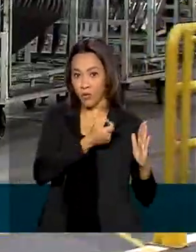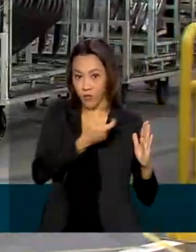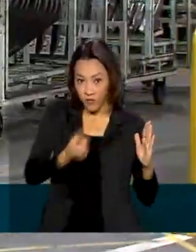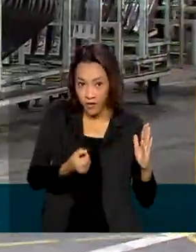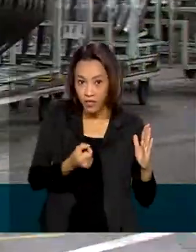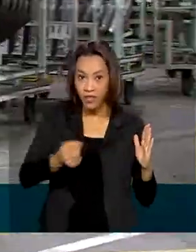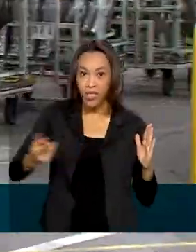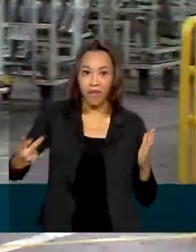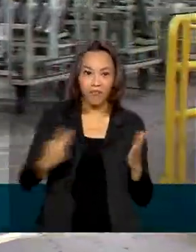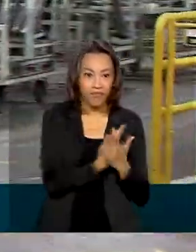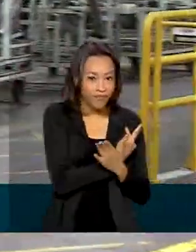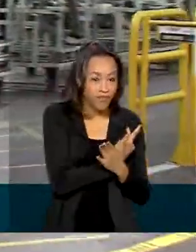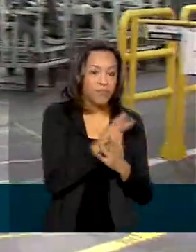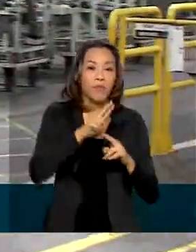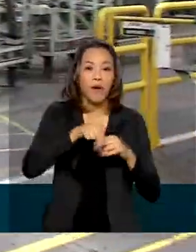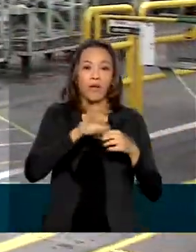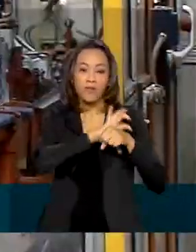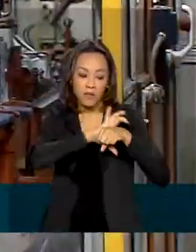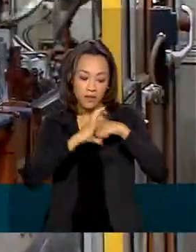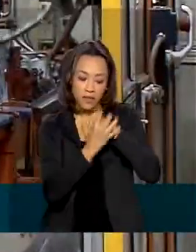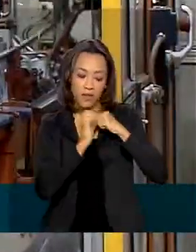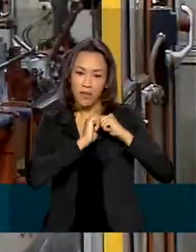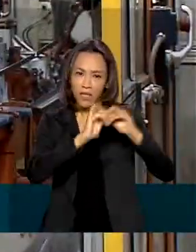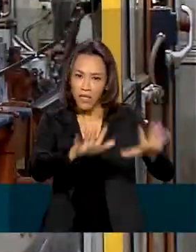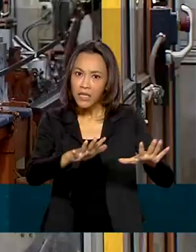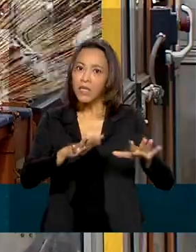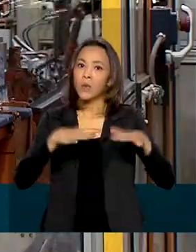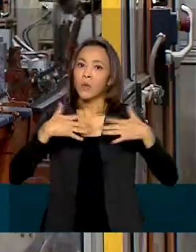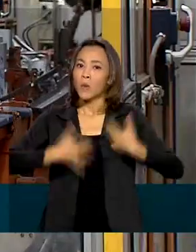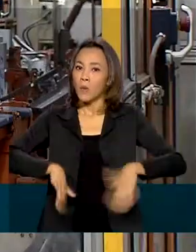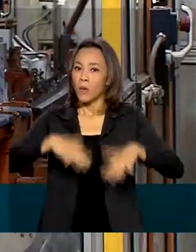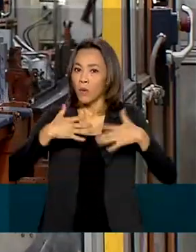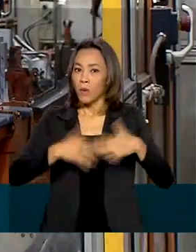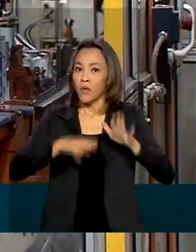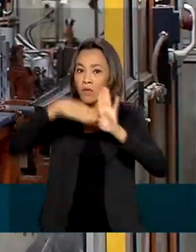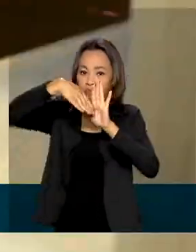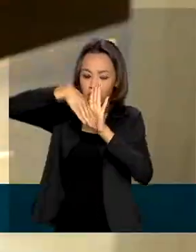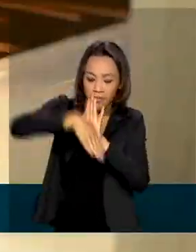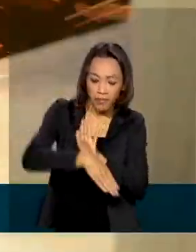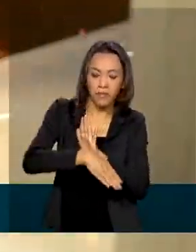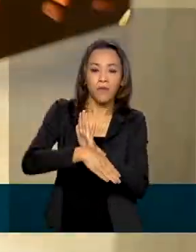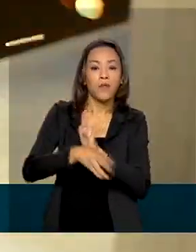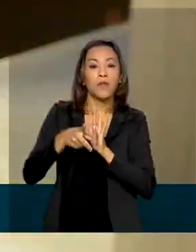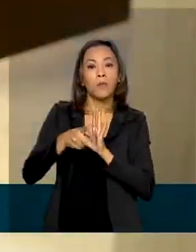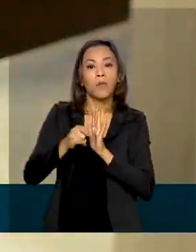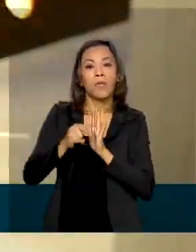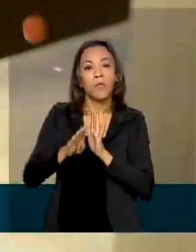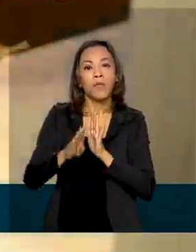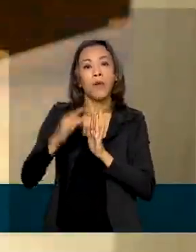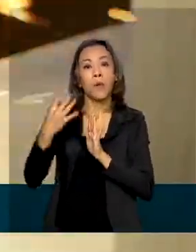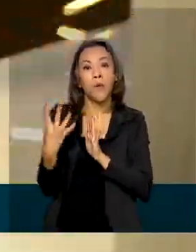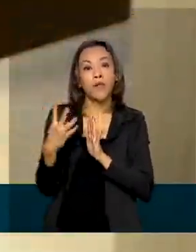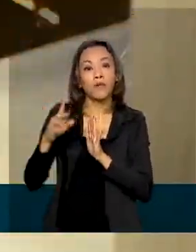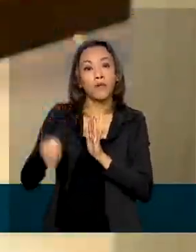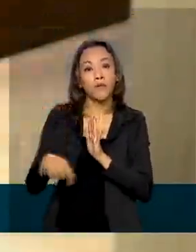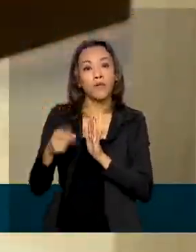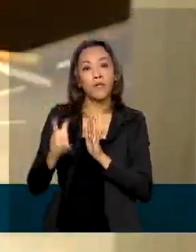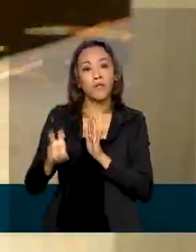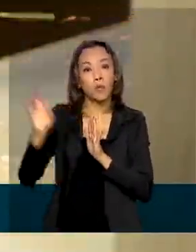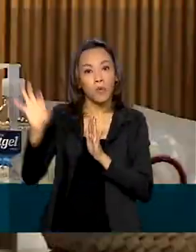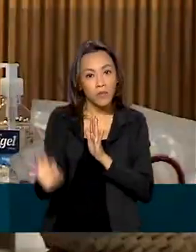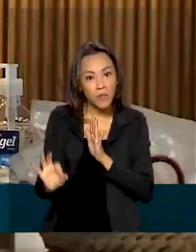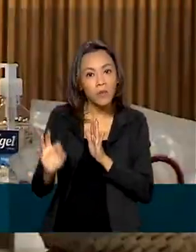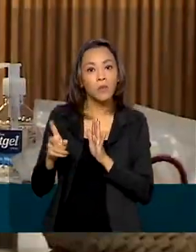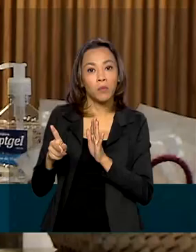pela maior pandemia dos últimos 100 anos e tivemos uma queda do PIB de 4,5%, nós